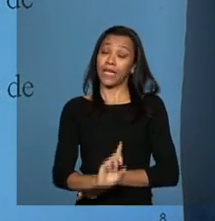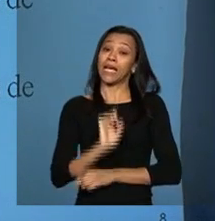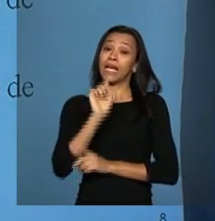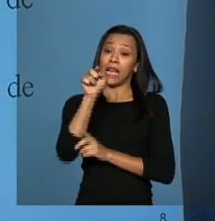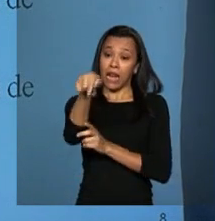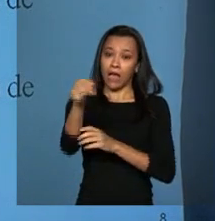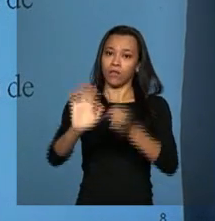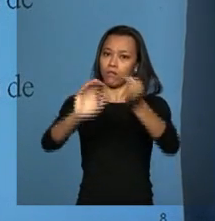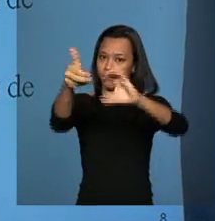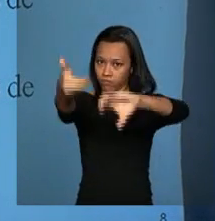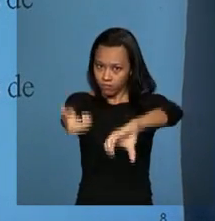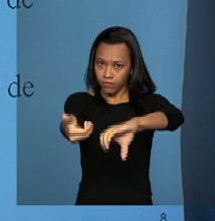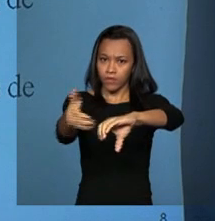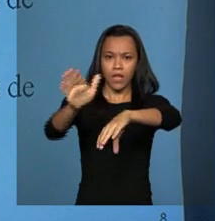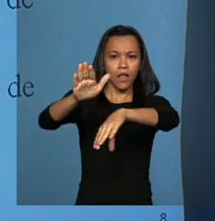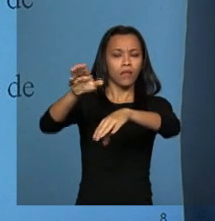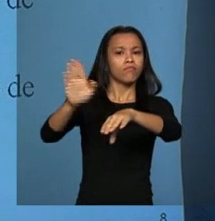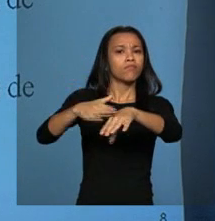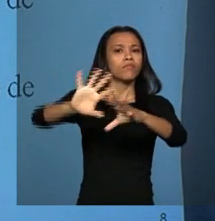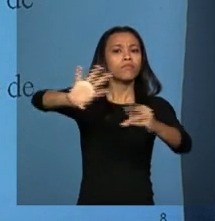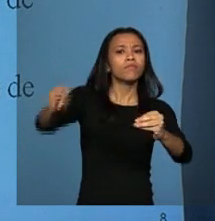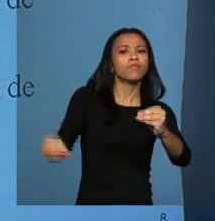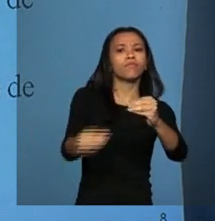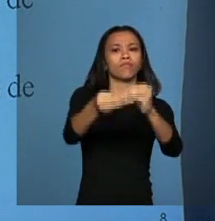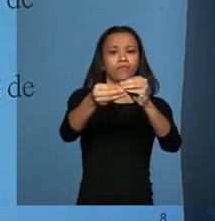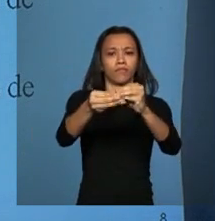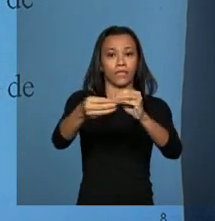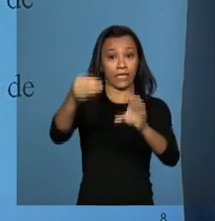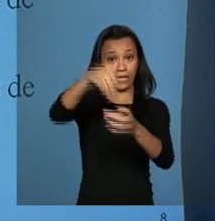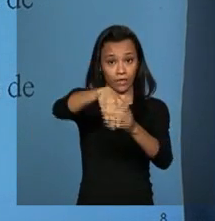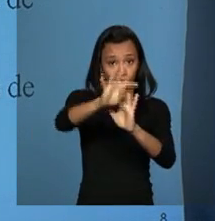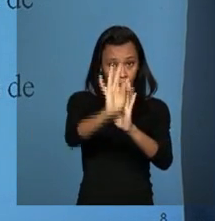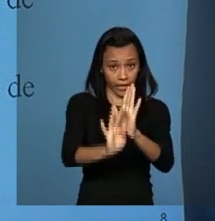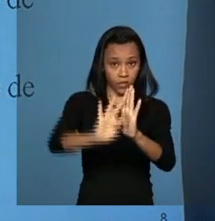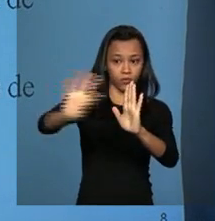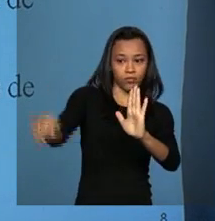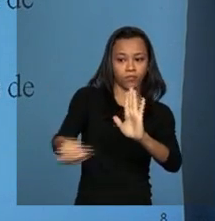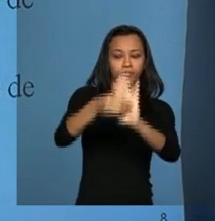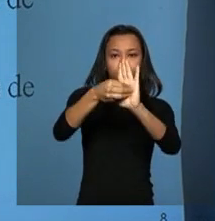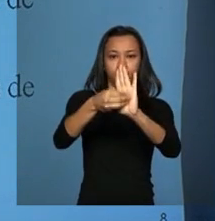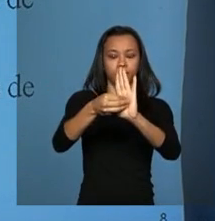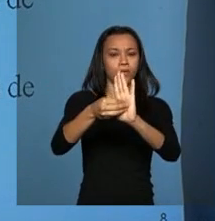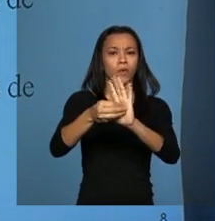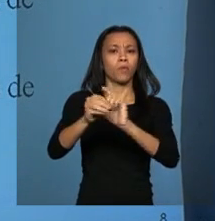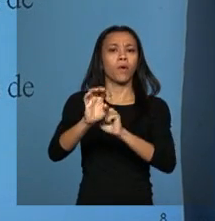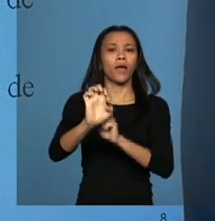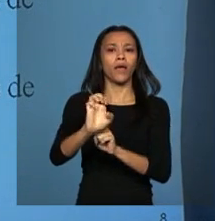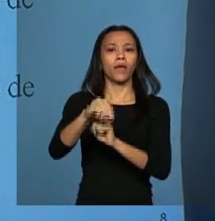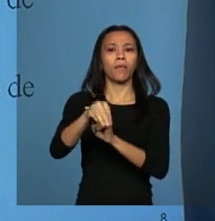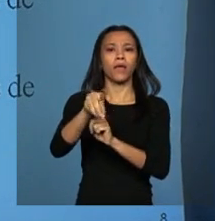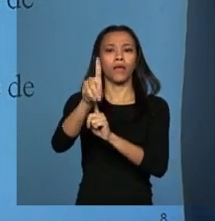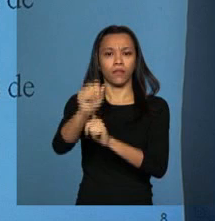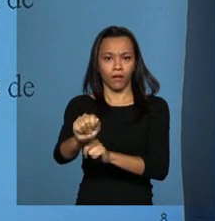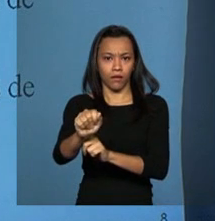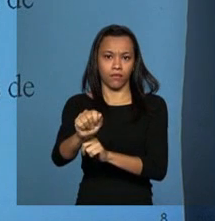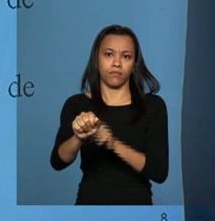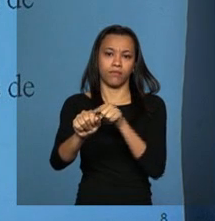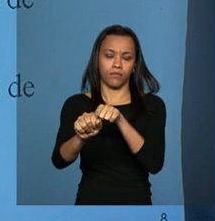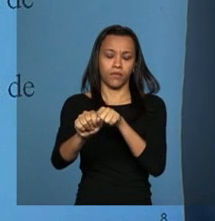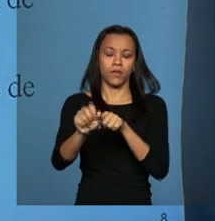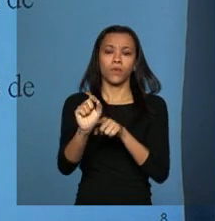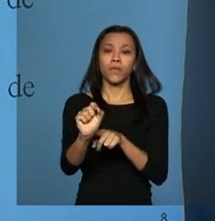que incorporou ao texto a soma, esse conceito de 8595,